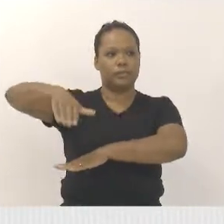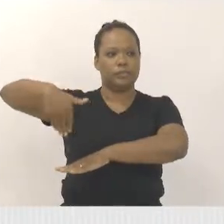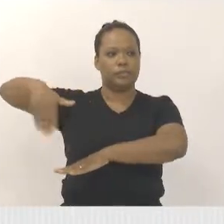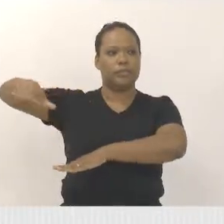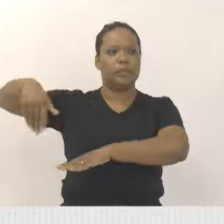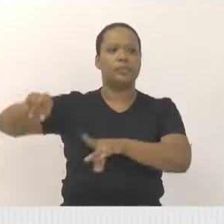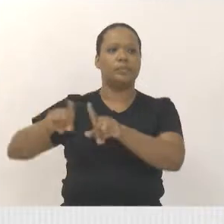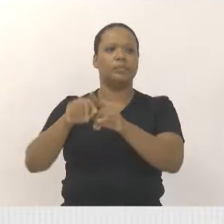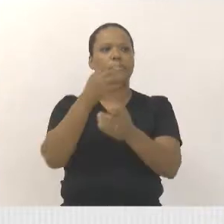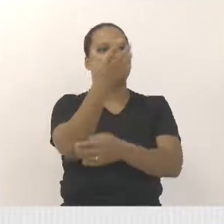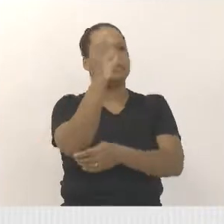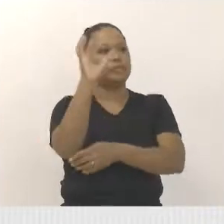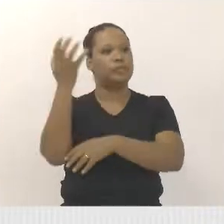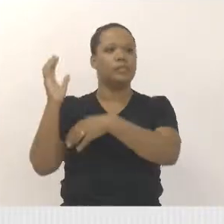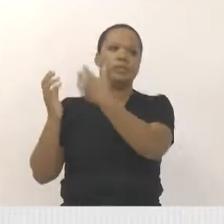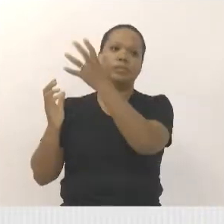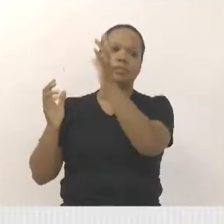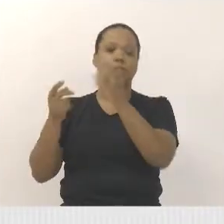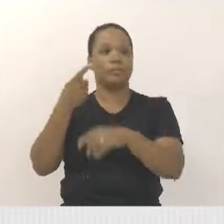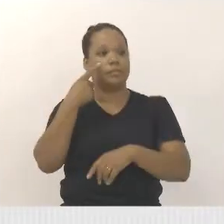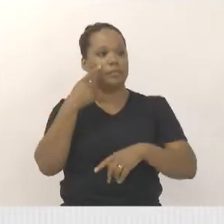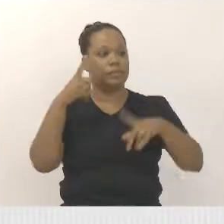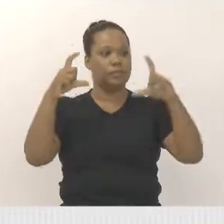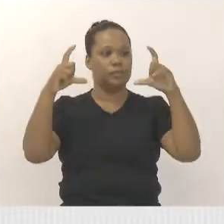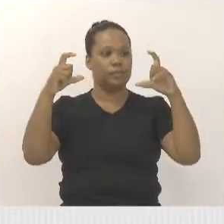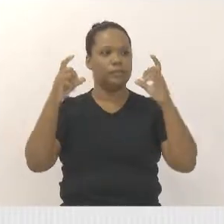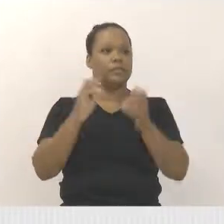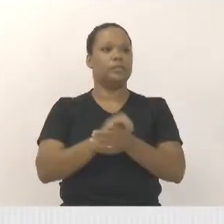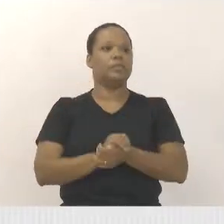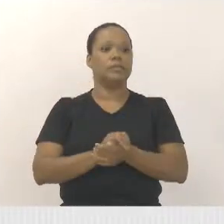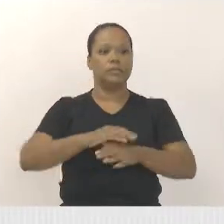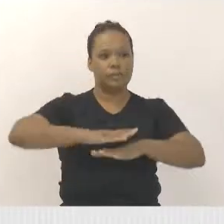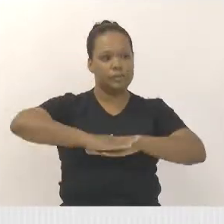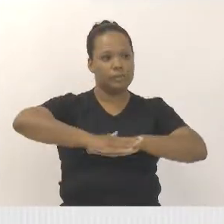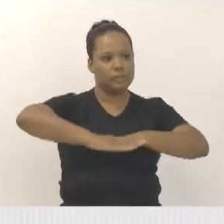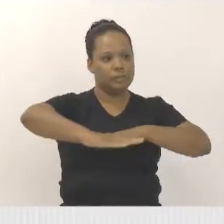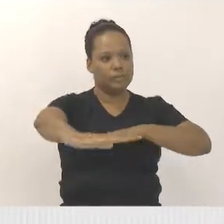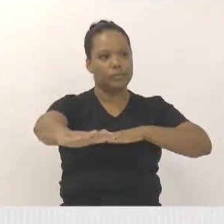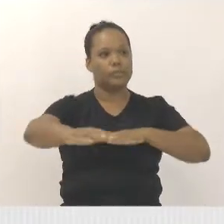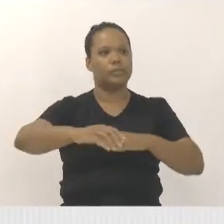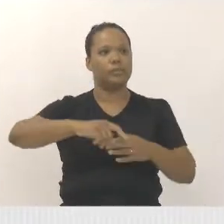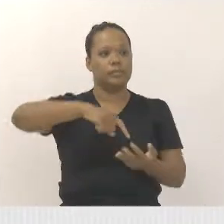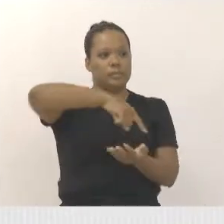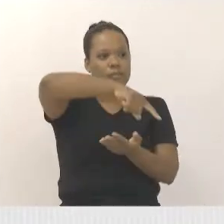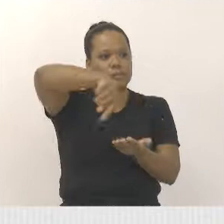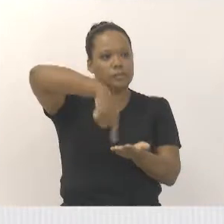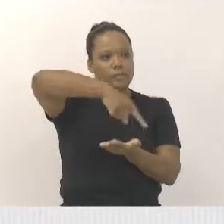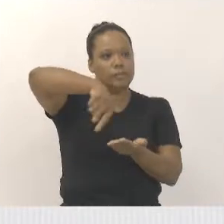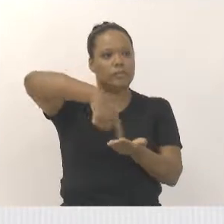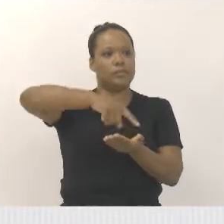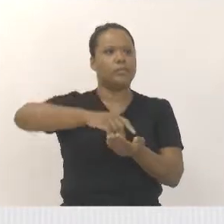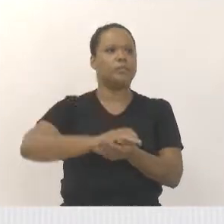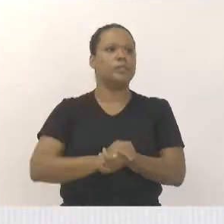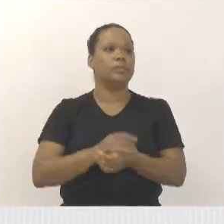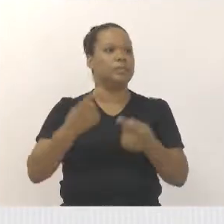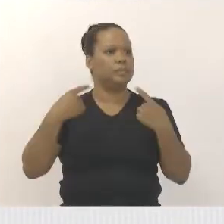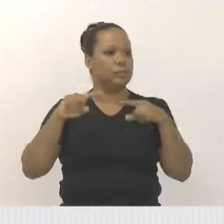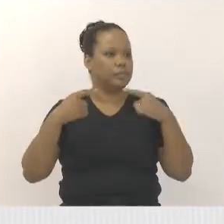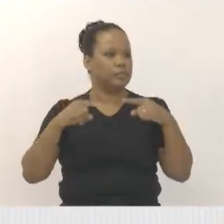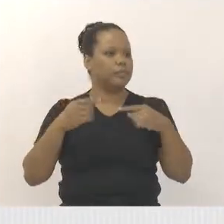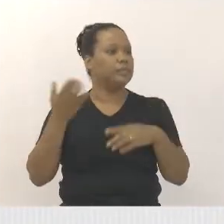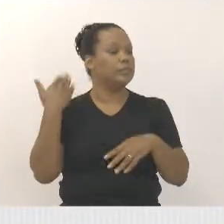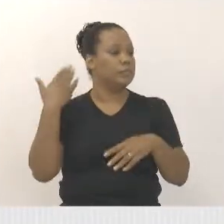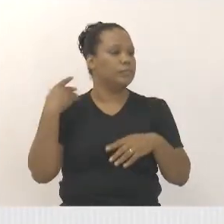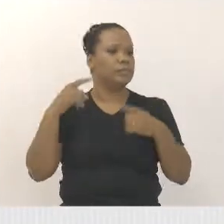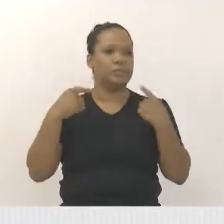também, está ali, aparecendo as fotos ali, sinalizando o solo de uma rotatória que era muito questionado. O que falta agora